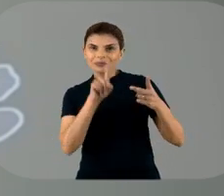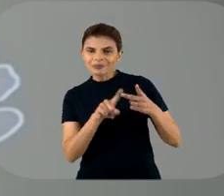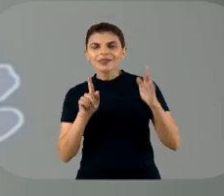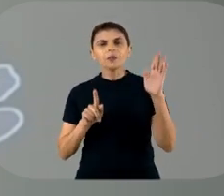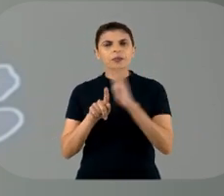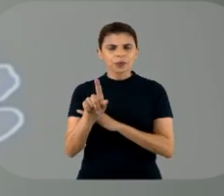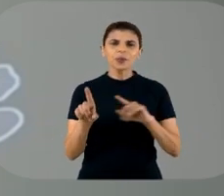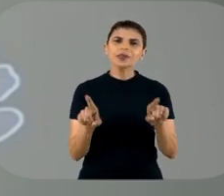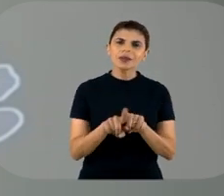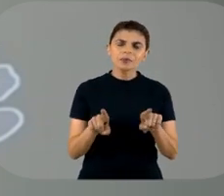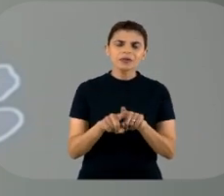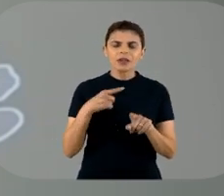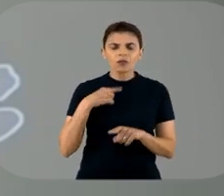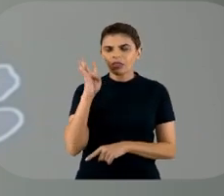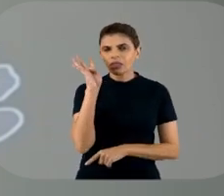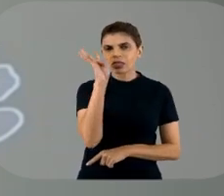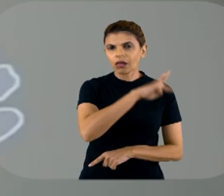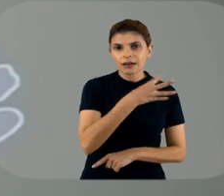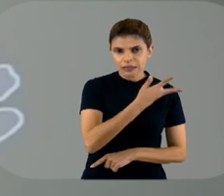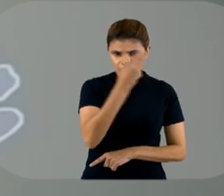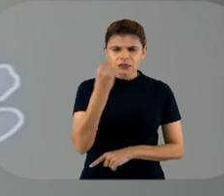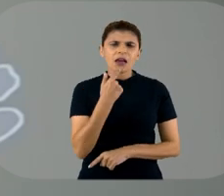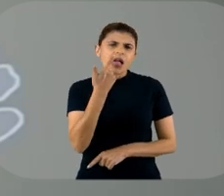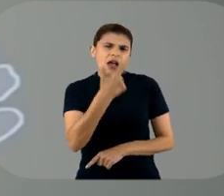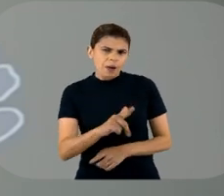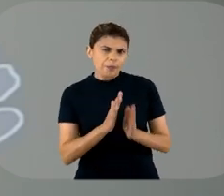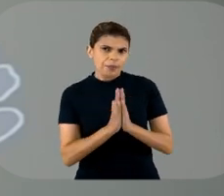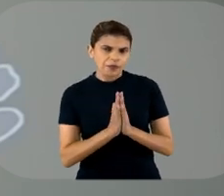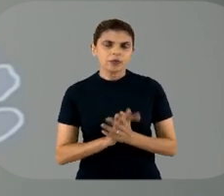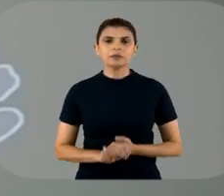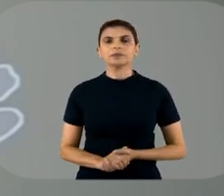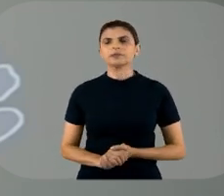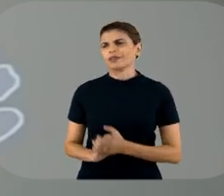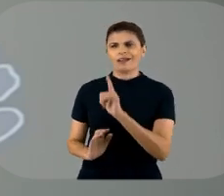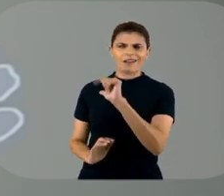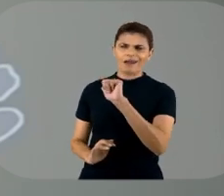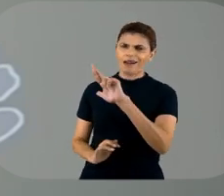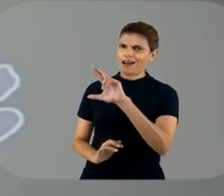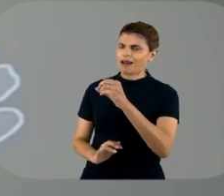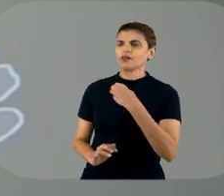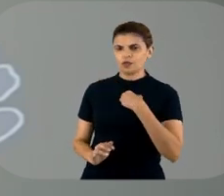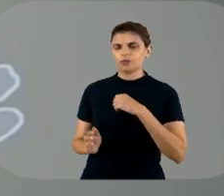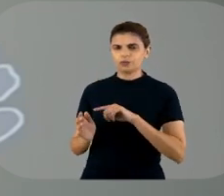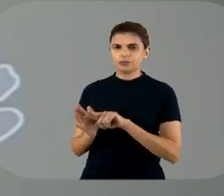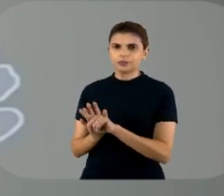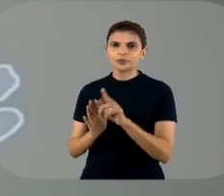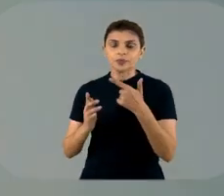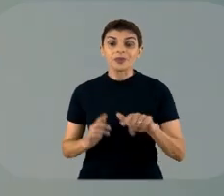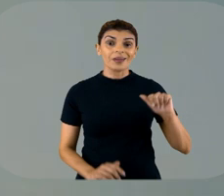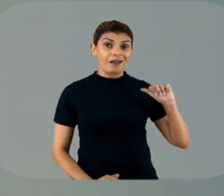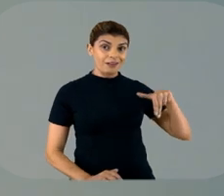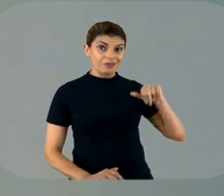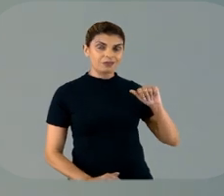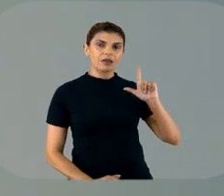que ela perguntou, acabei esquecendo, você pode repetir? Claro, claro, claro, Adriana. O que a